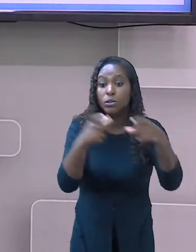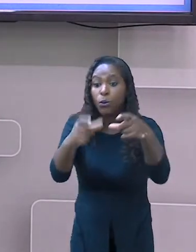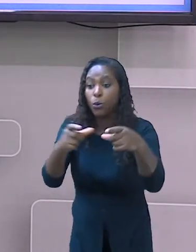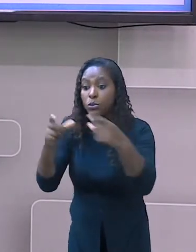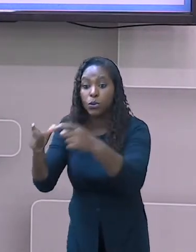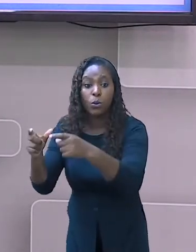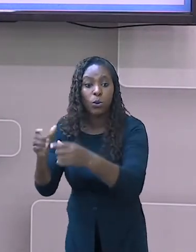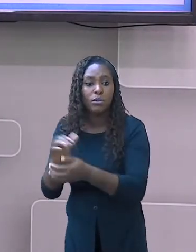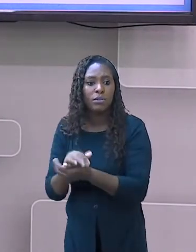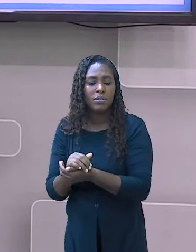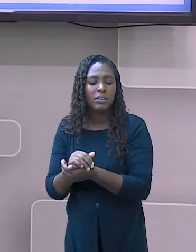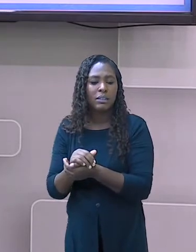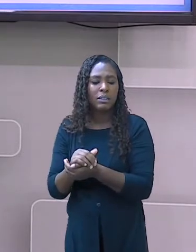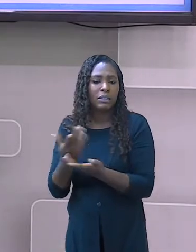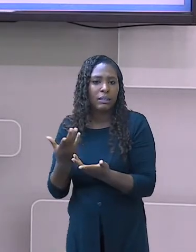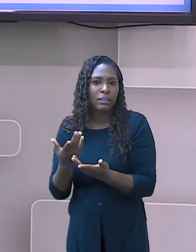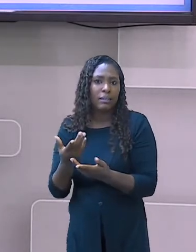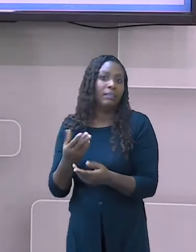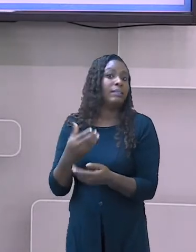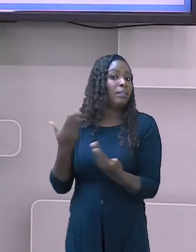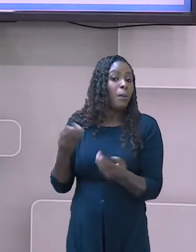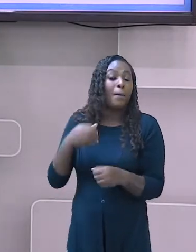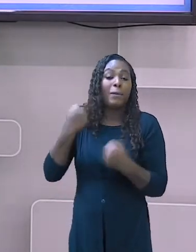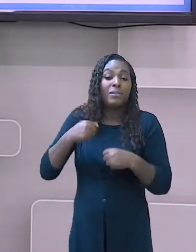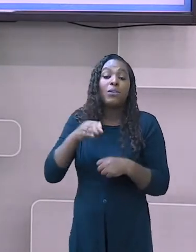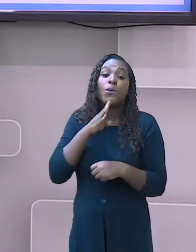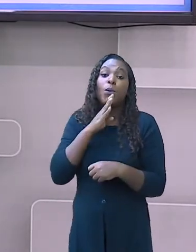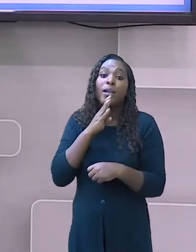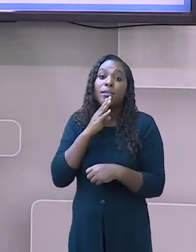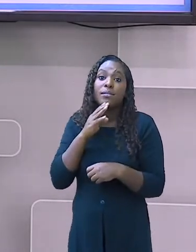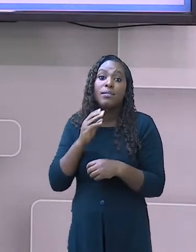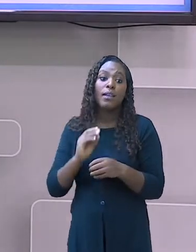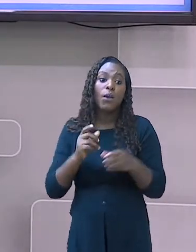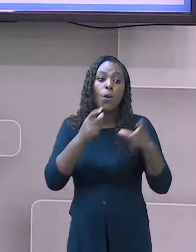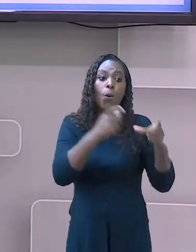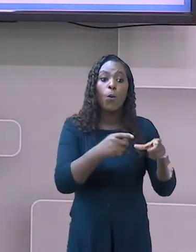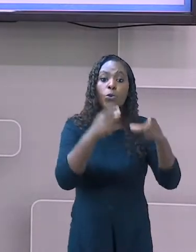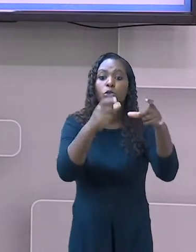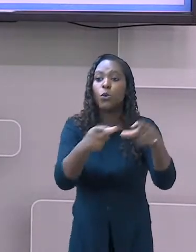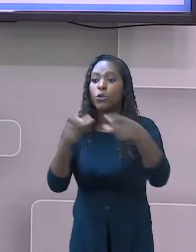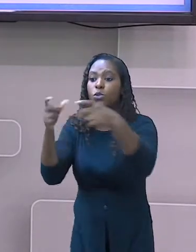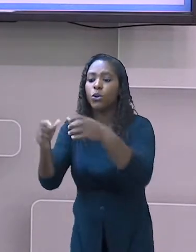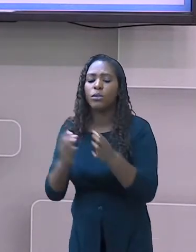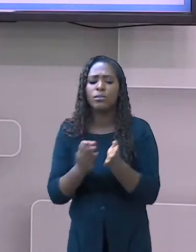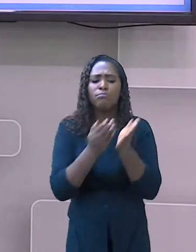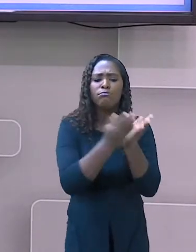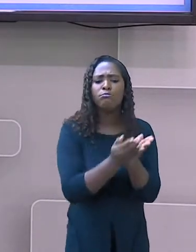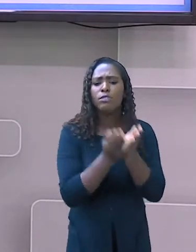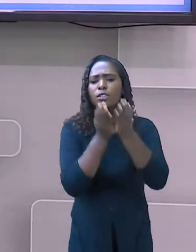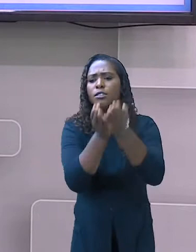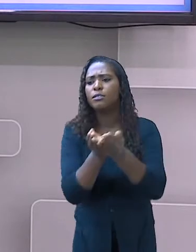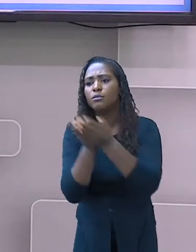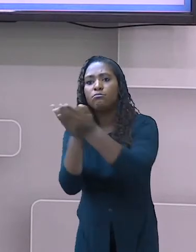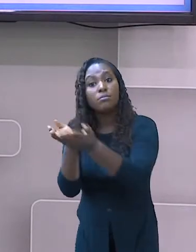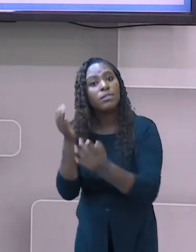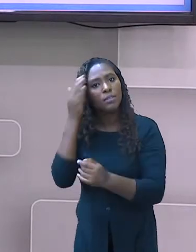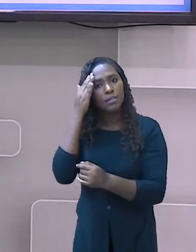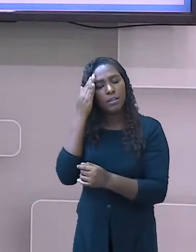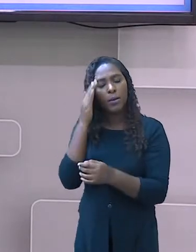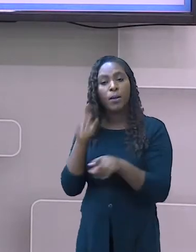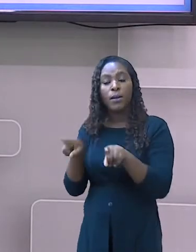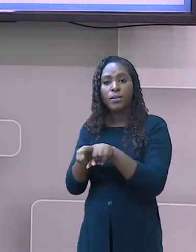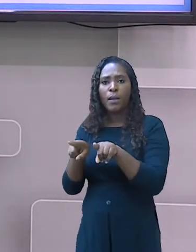tornarem mais equipadas. Temos também o interesse da sociedade na expansão do comércio. O